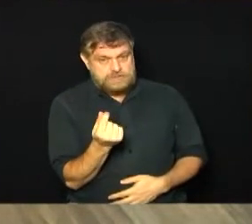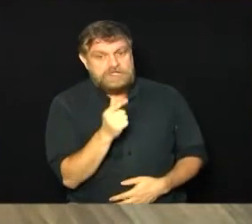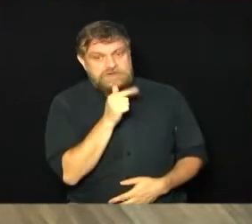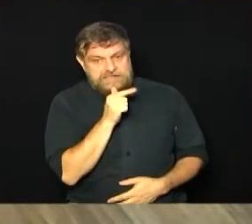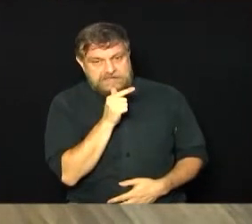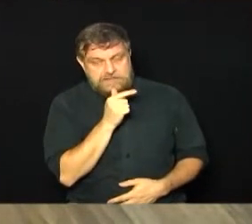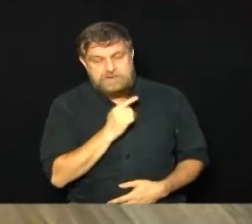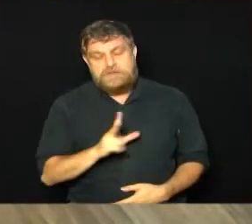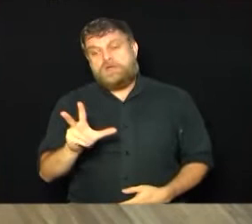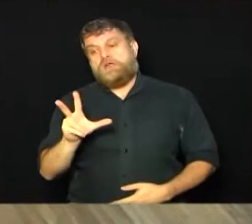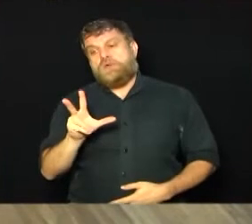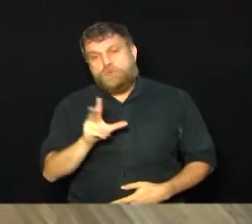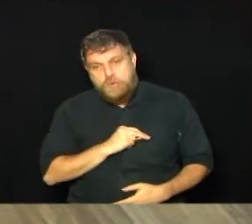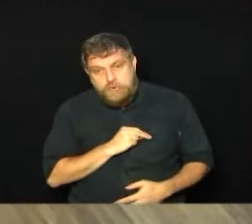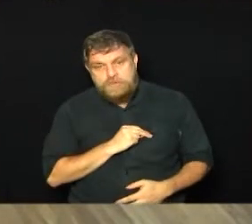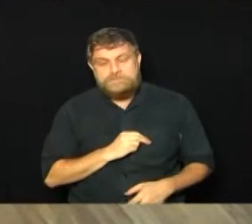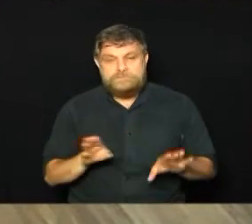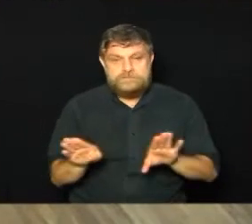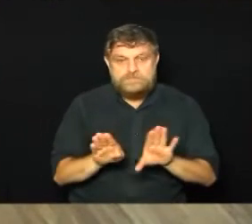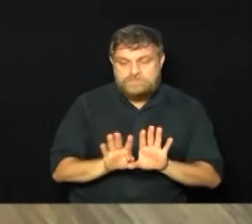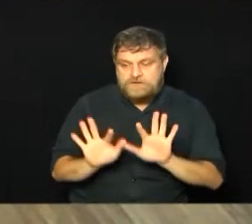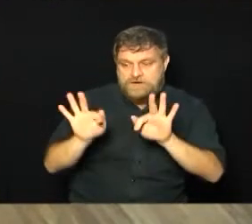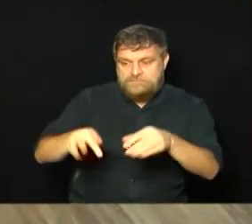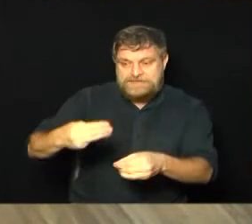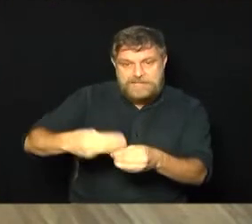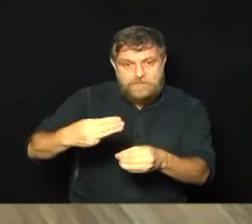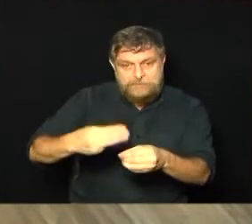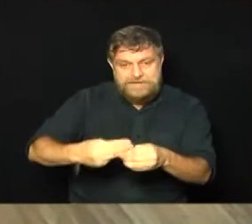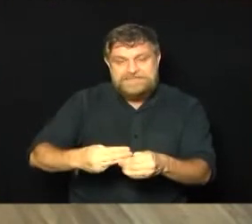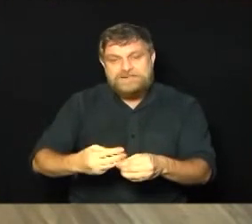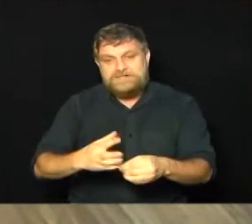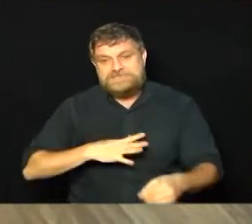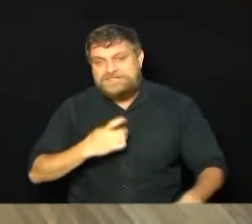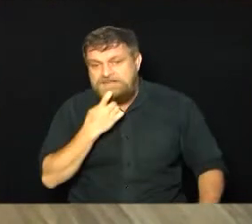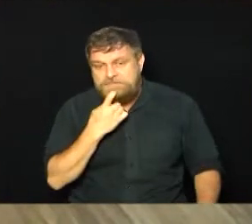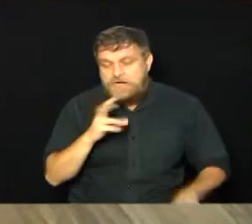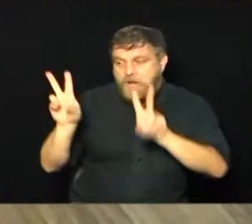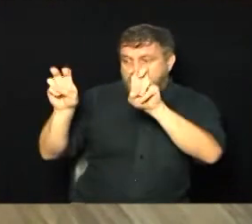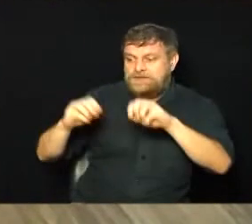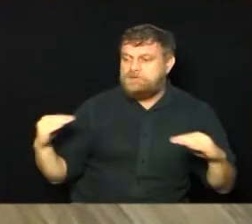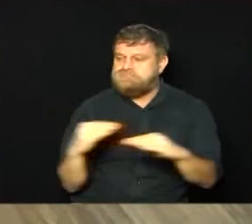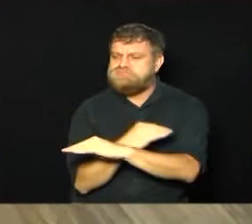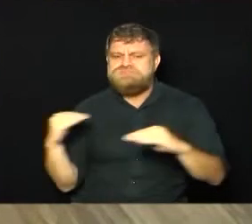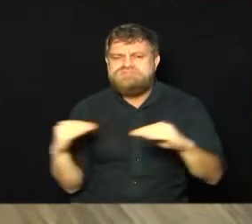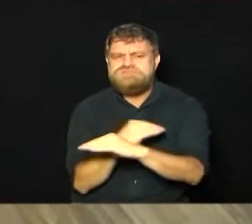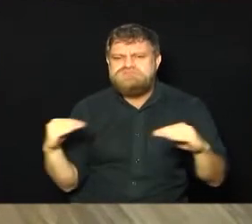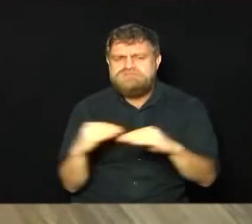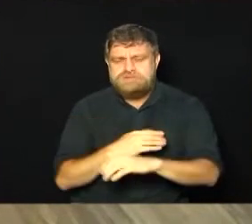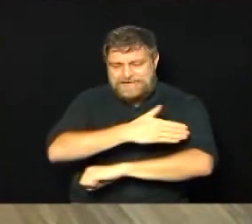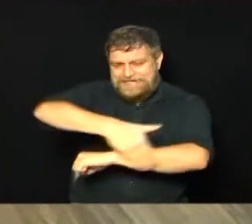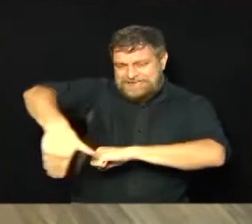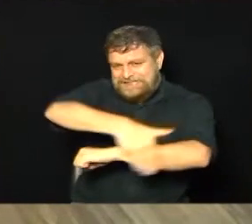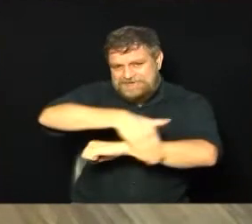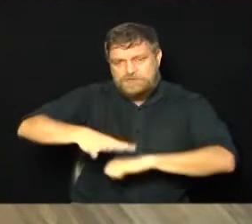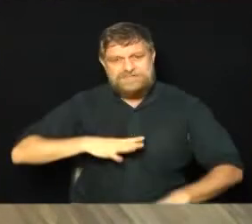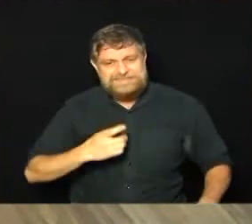grande efeito. Para nós encerrarmos as notícias da Metrópole de Campinas, a gente fala agora sobre o trânsito, porque tem rua aqui da cidade